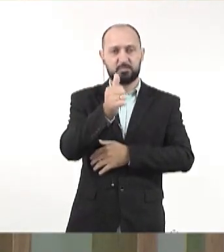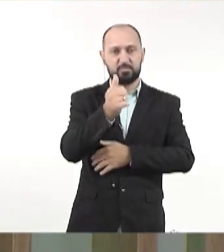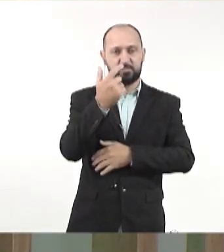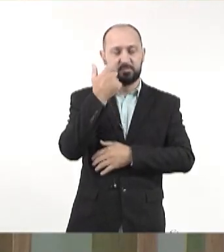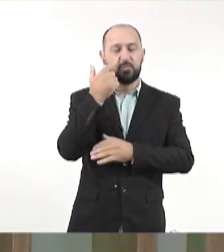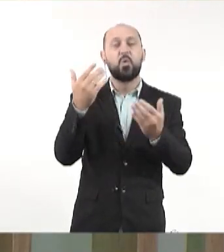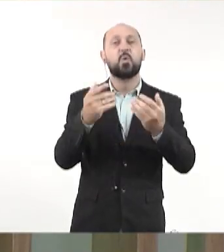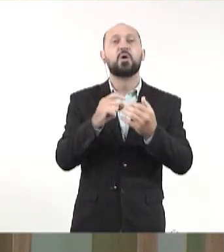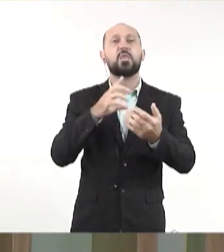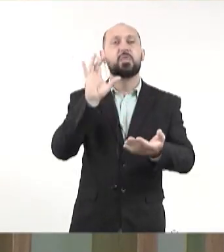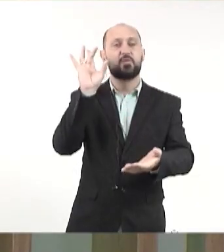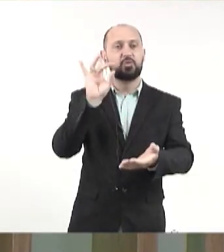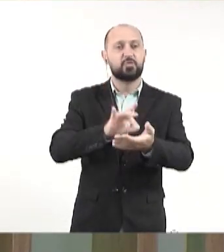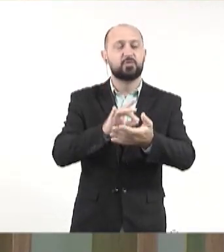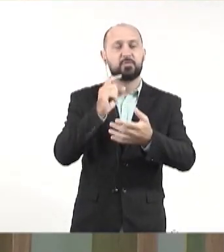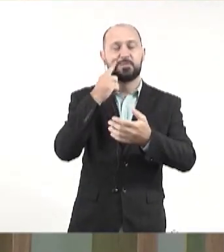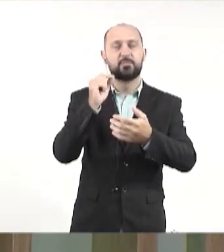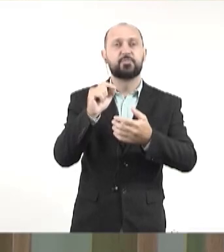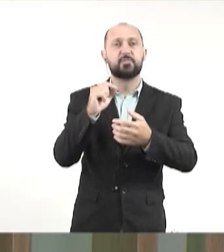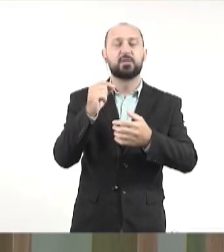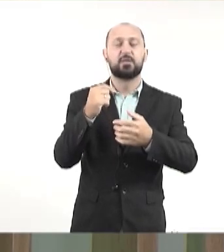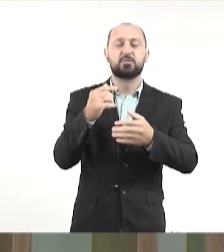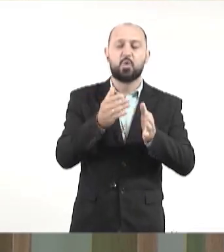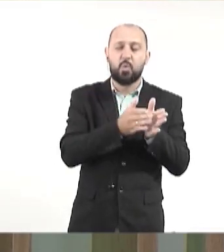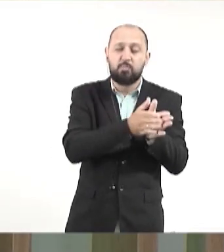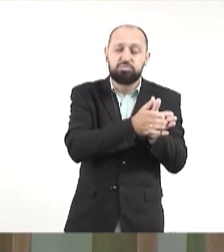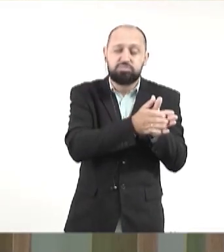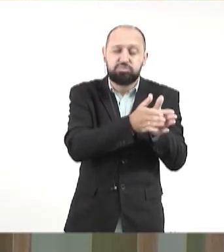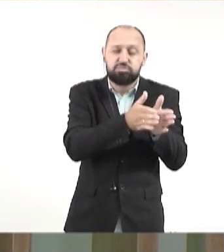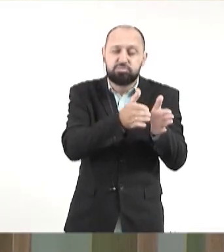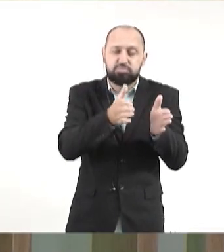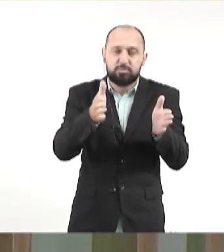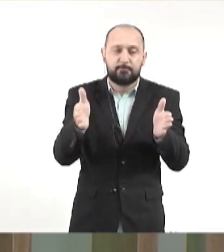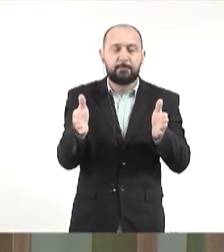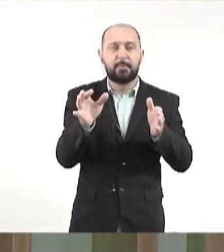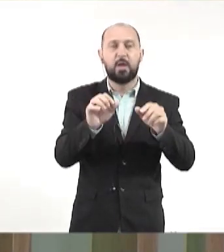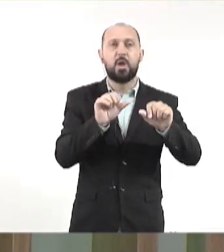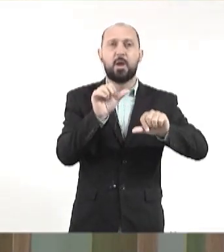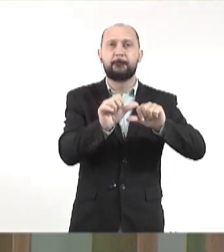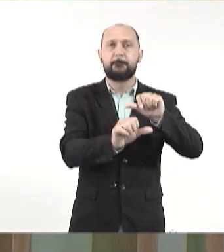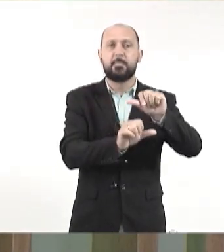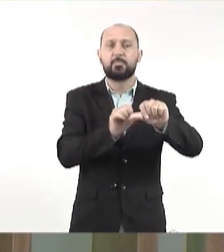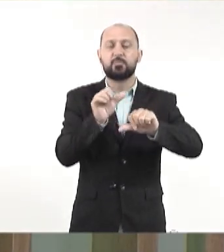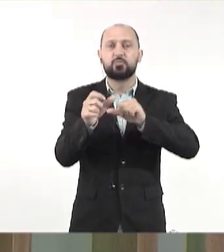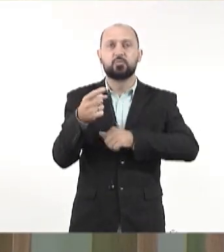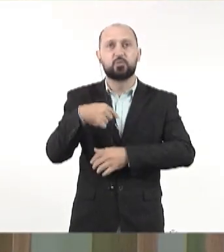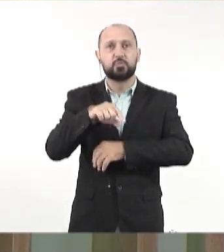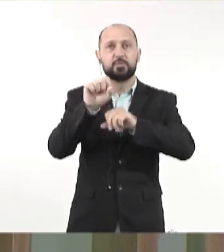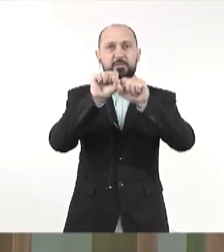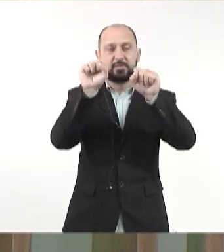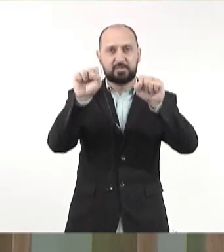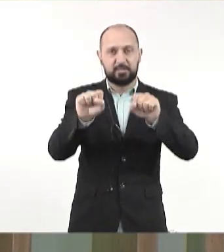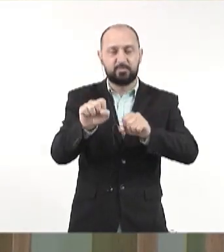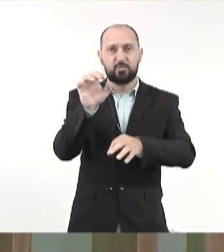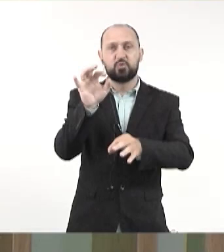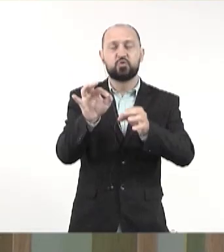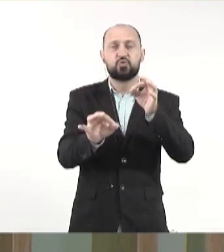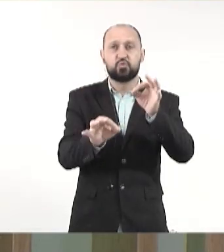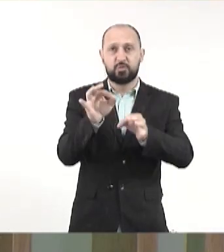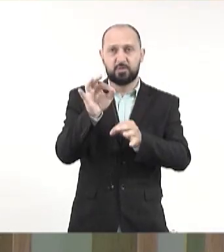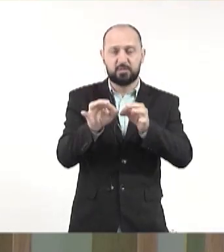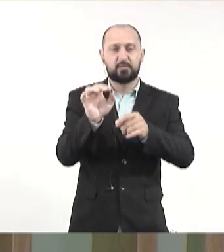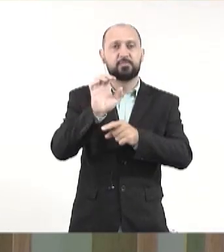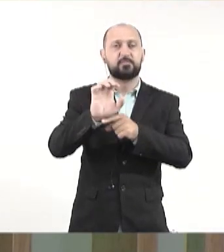só recentemente nós tivemos realmente, mas nós trabalhamos desde lá na reorganização do nosso sistema jurídico estadual,